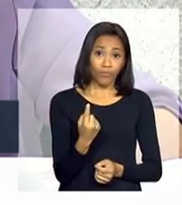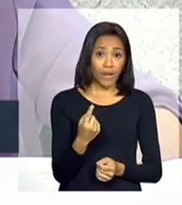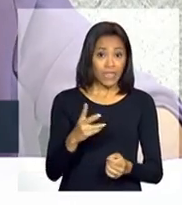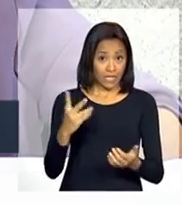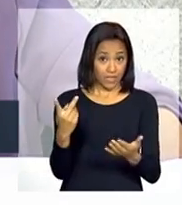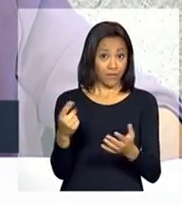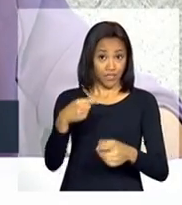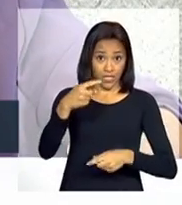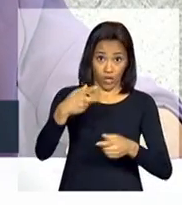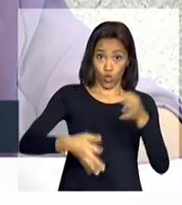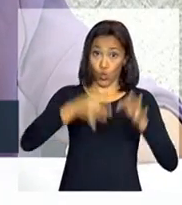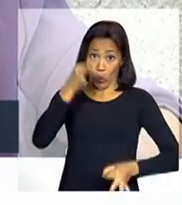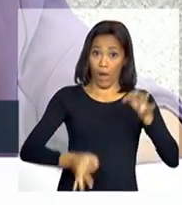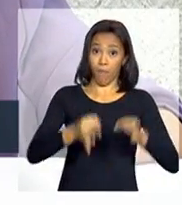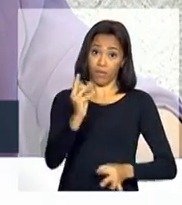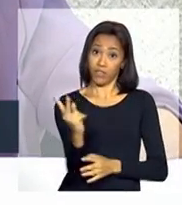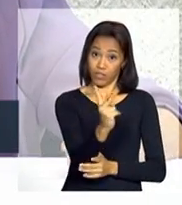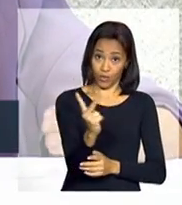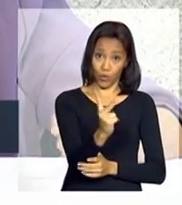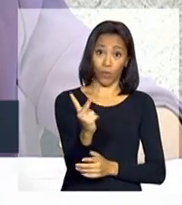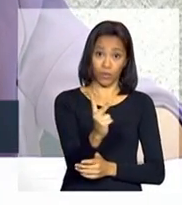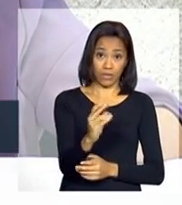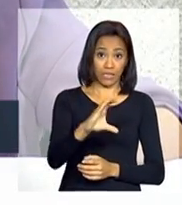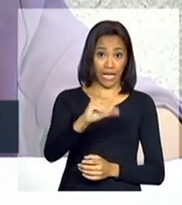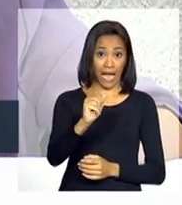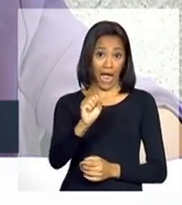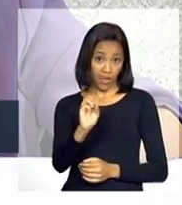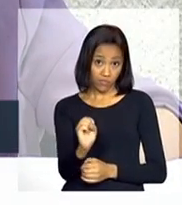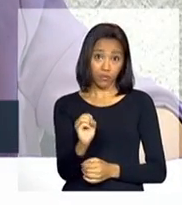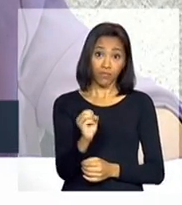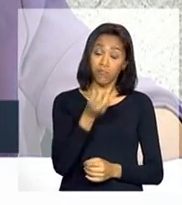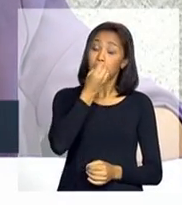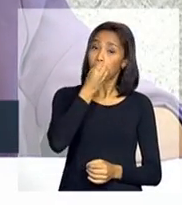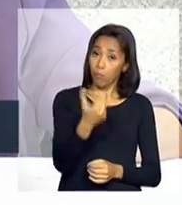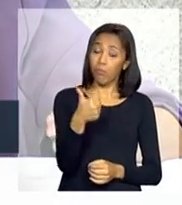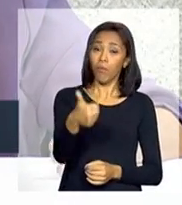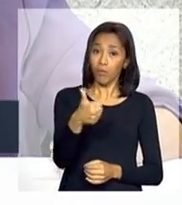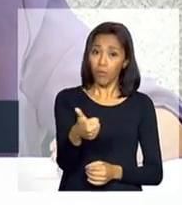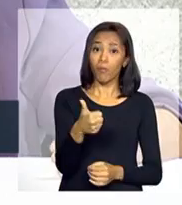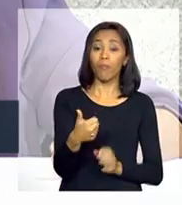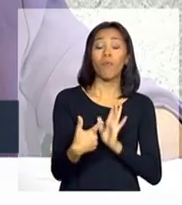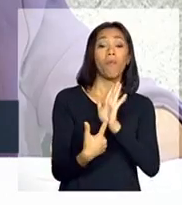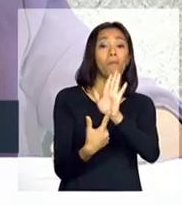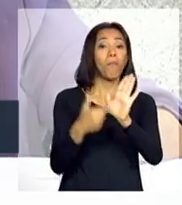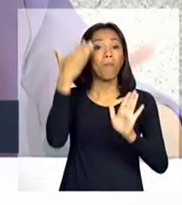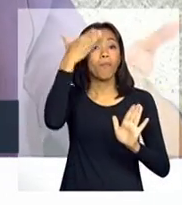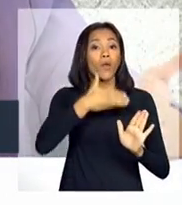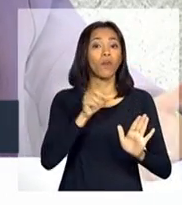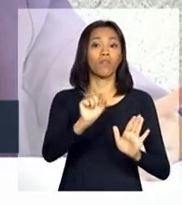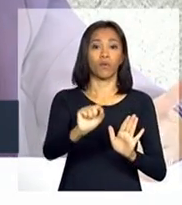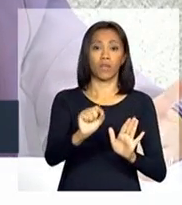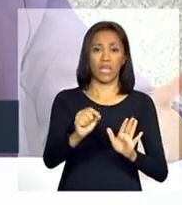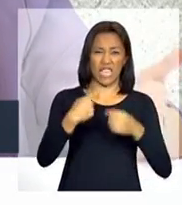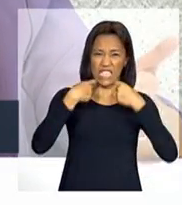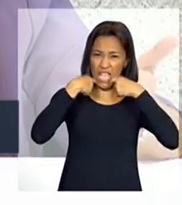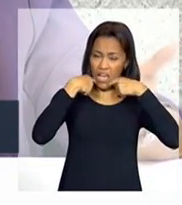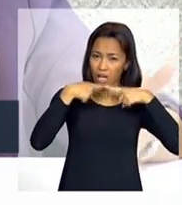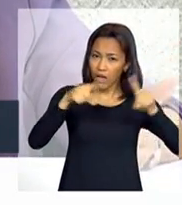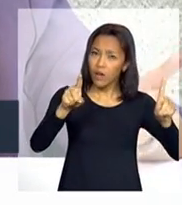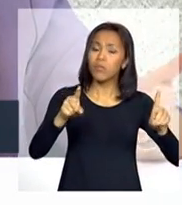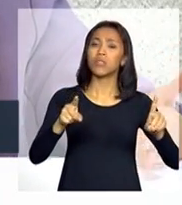é excepcional para o lado positivo, porque mostra que as denúncias